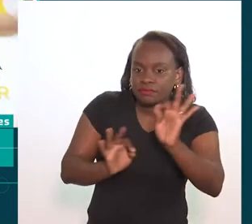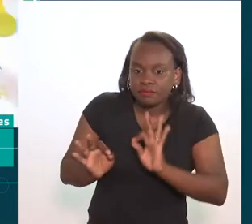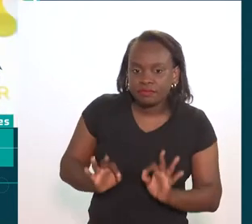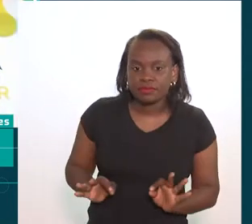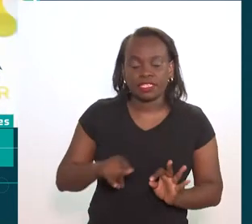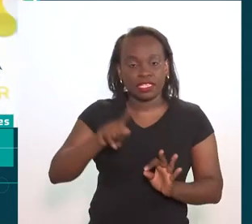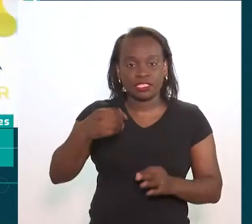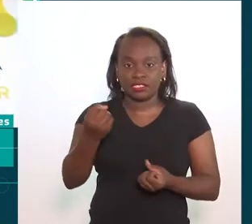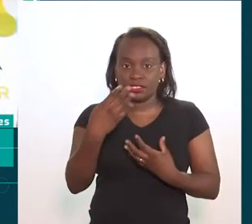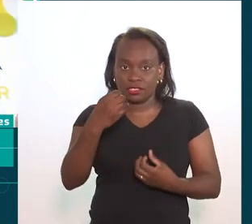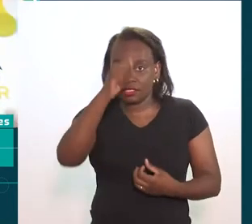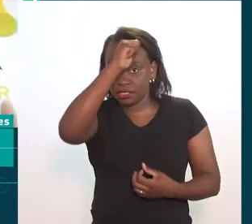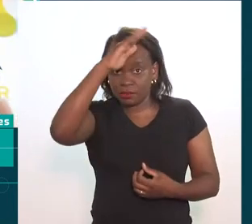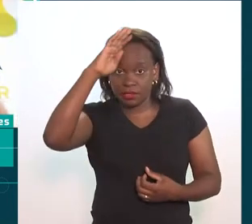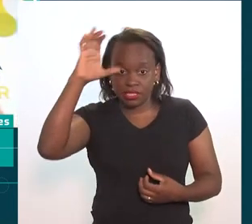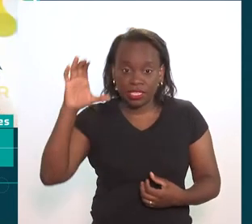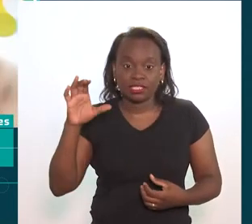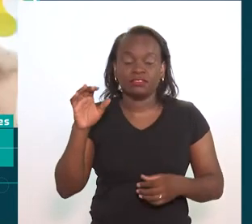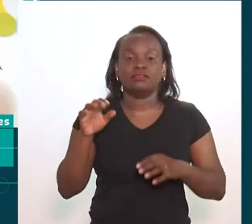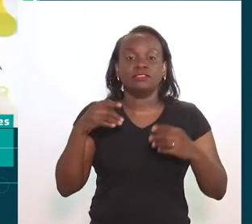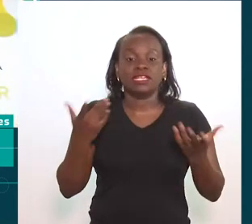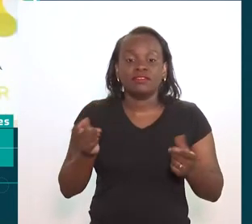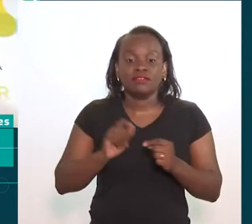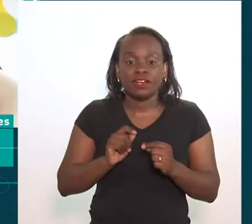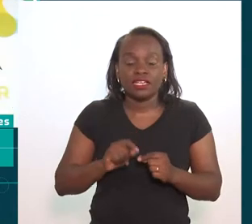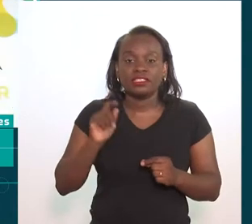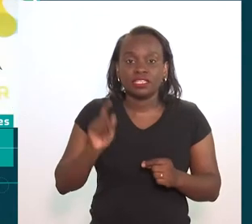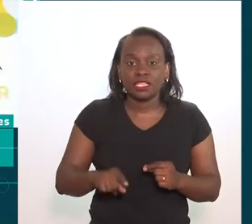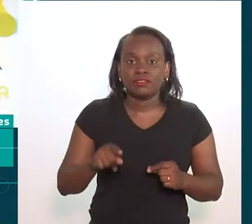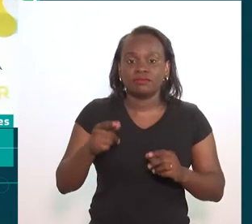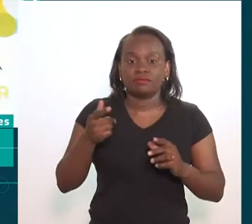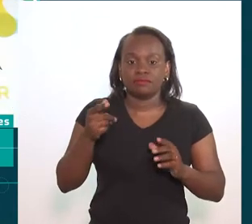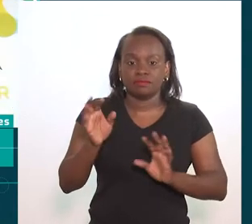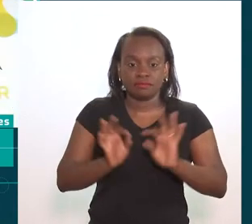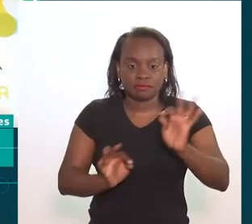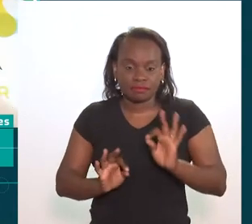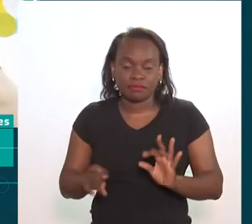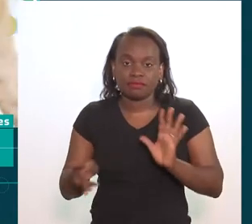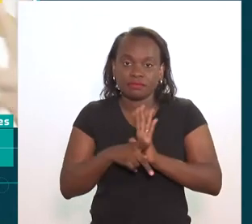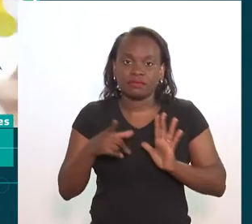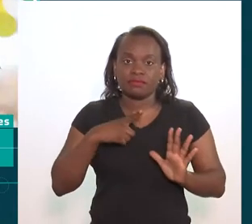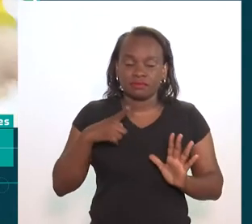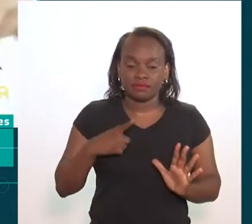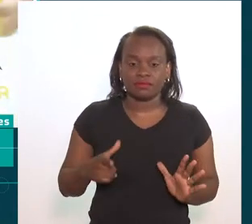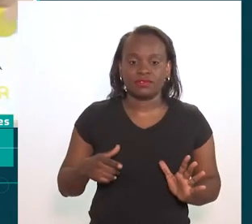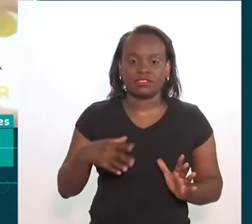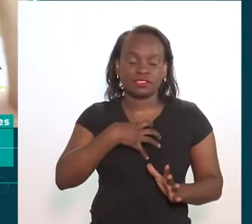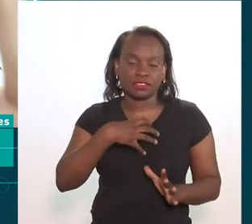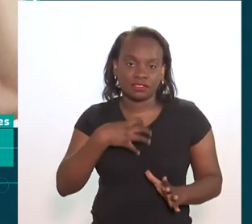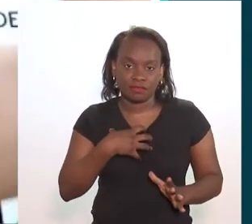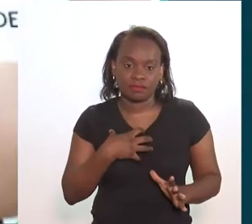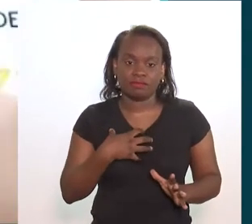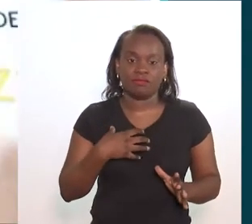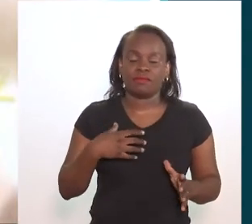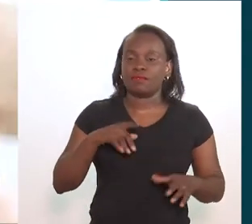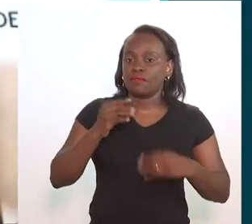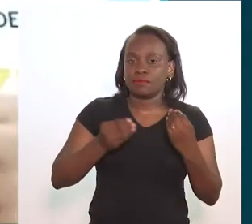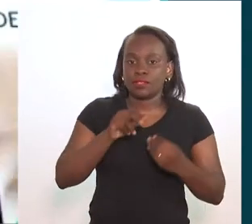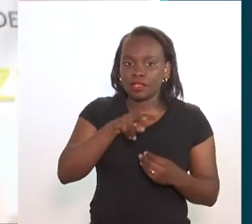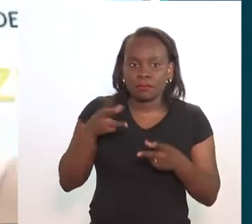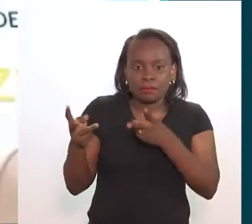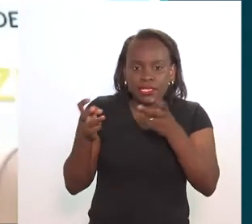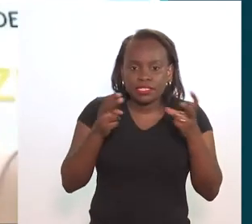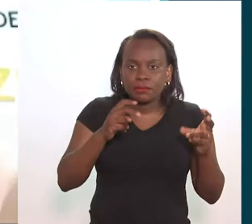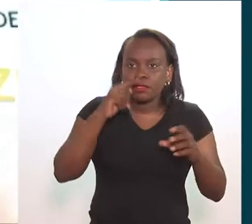alfabetizado esteticamente. A gente é alfabetizado esteticamente. Quem faz isso são os tutores próprios que